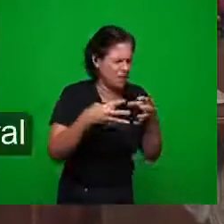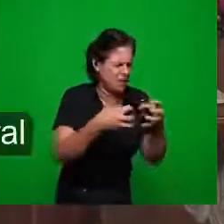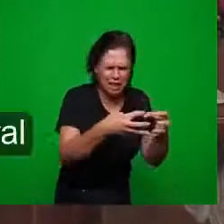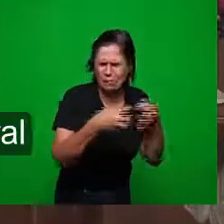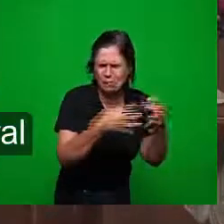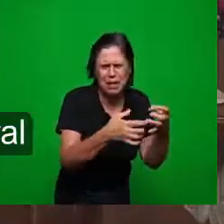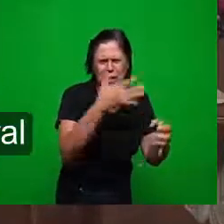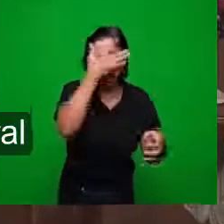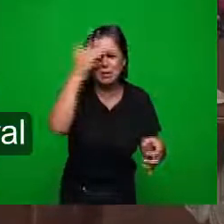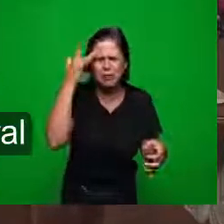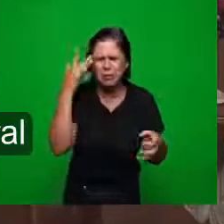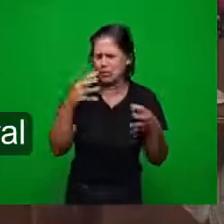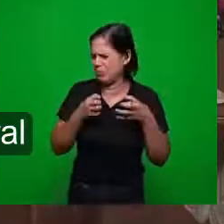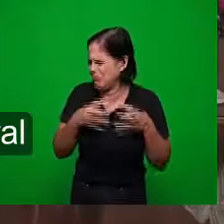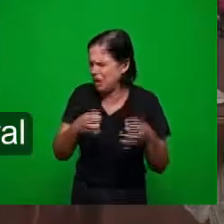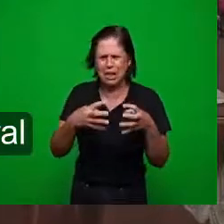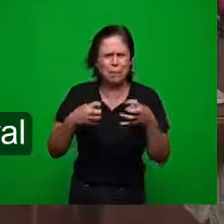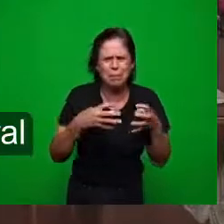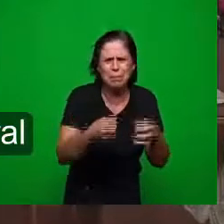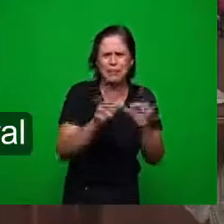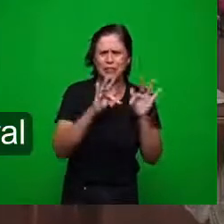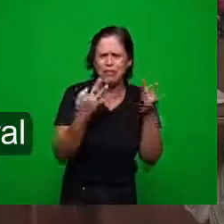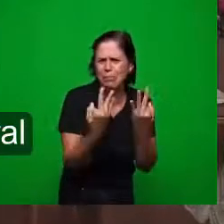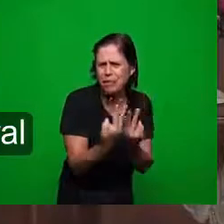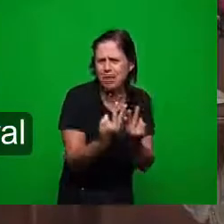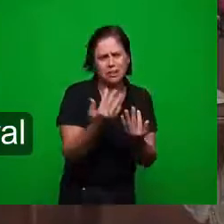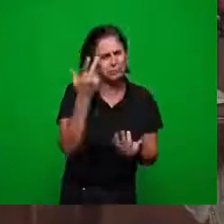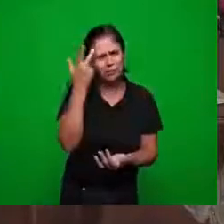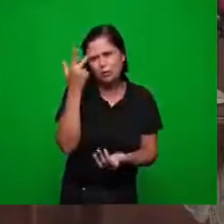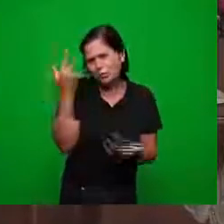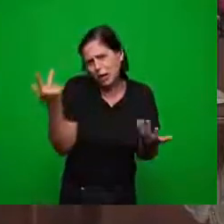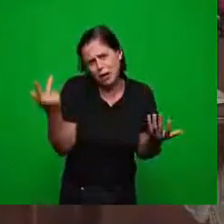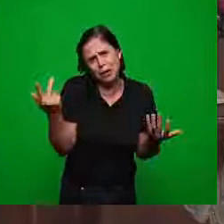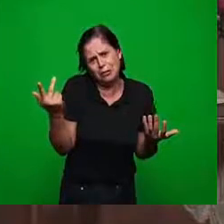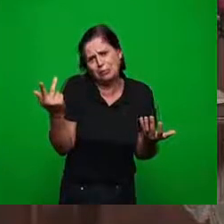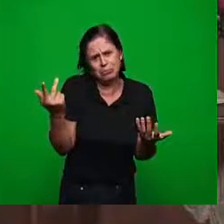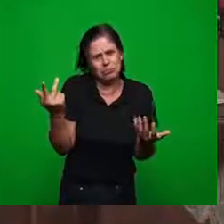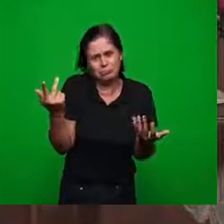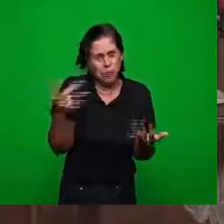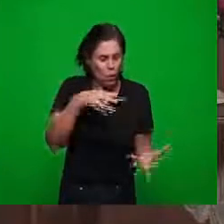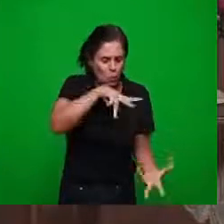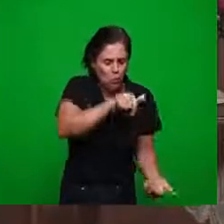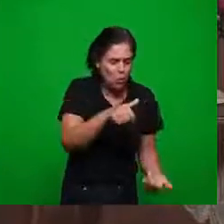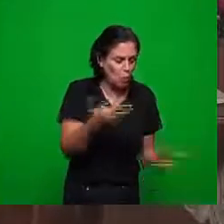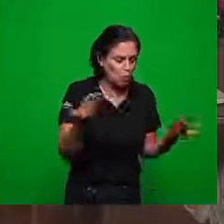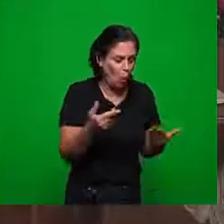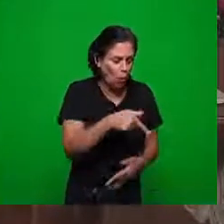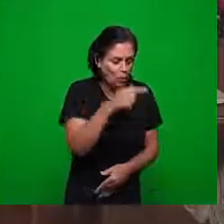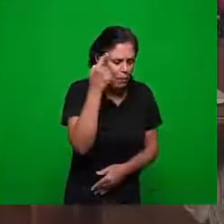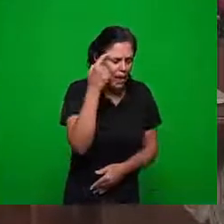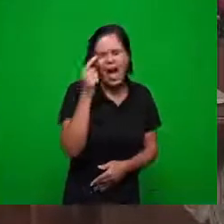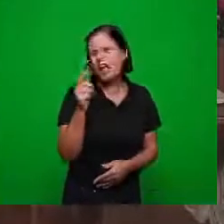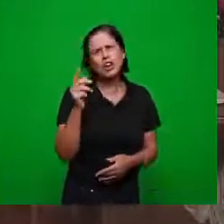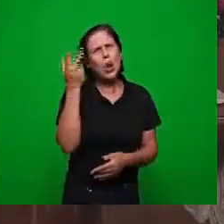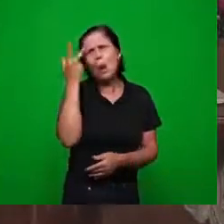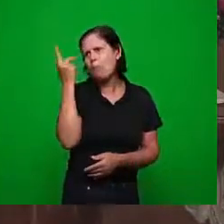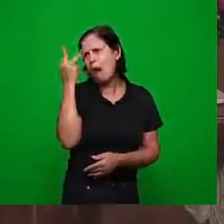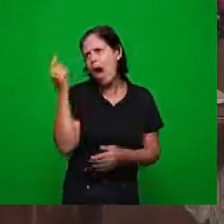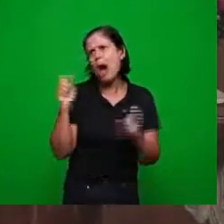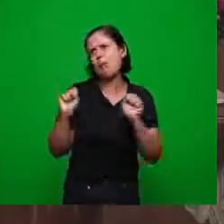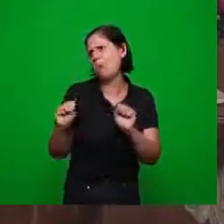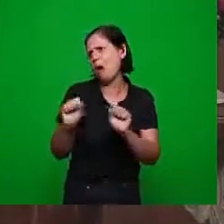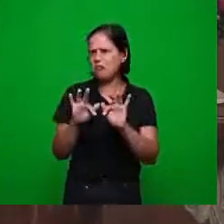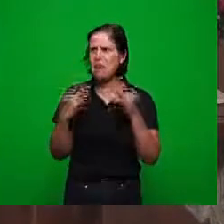se esfria então é o interesse isso é natural isso é normal para o mundo de hoje para a sociedade de hoje